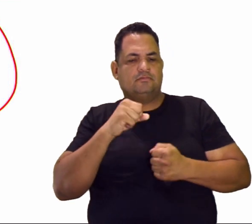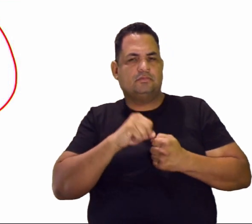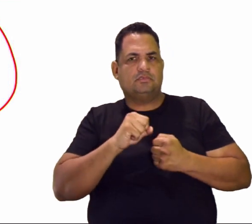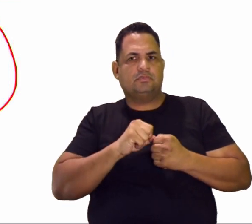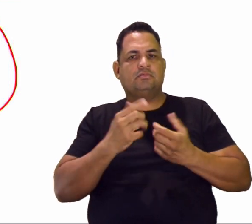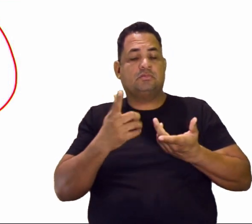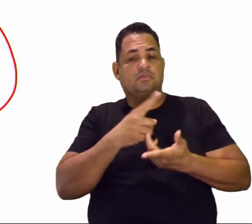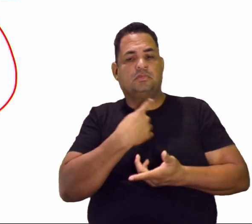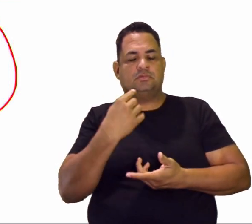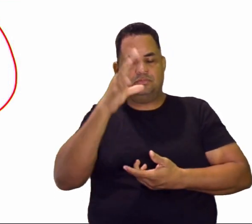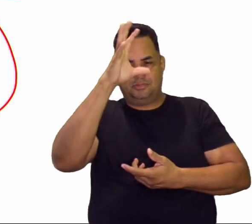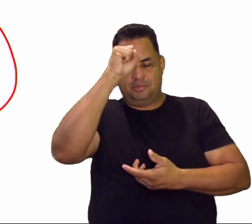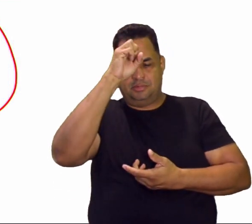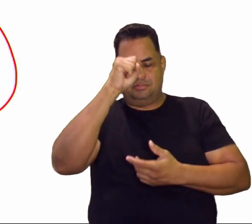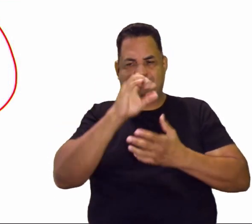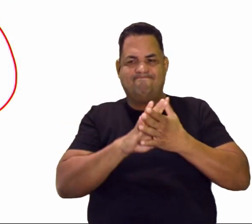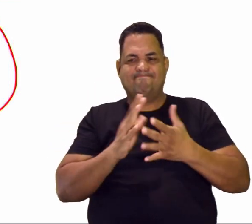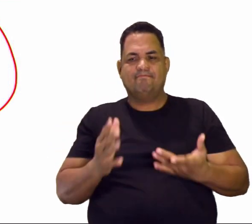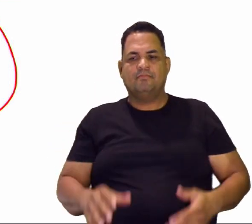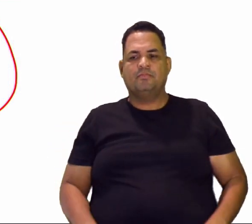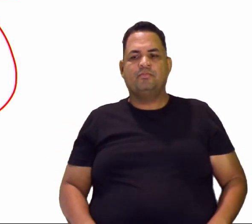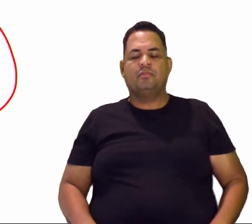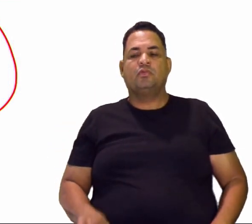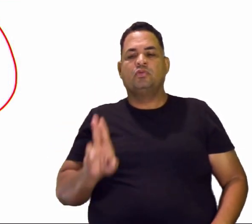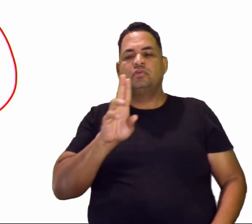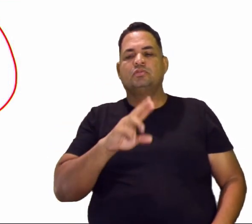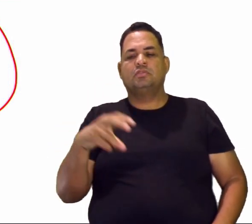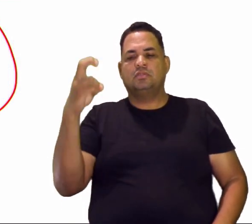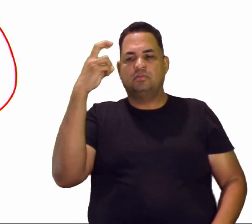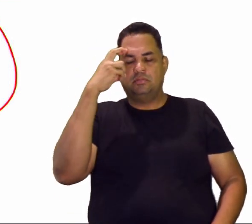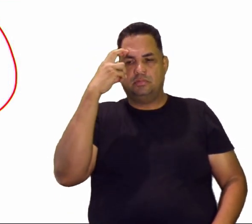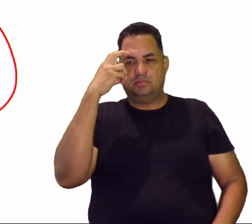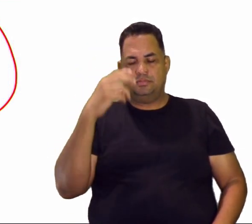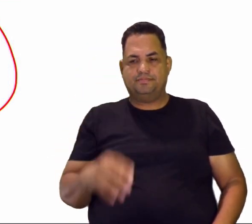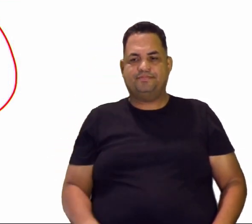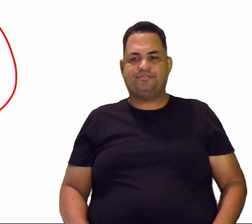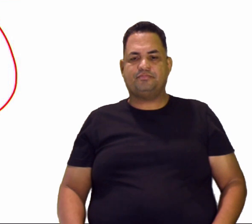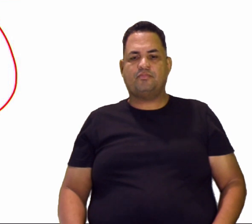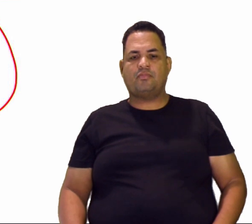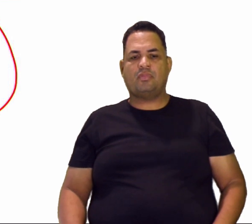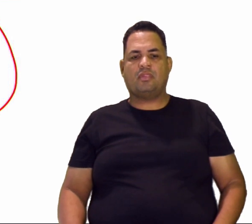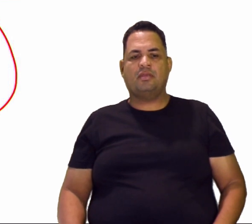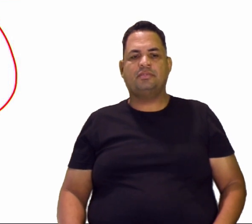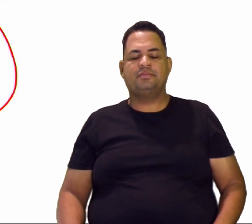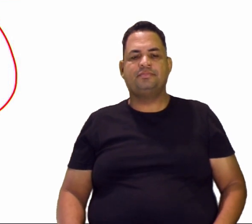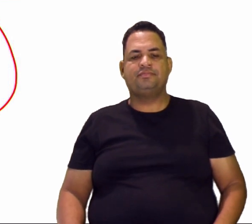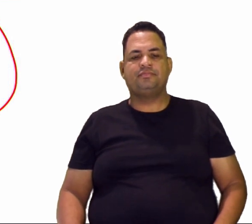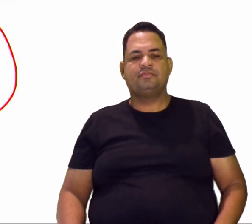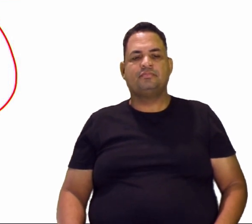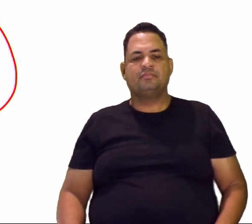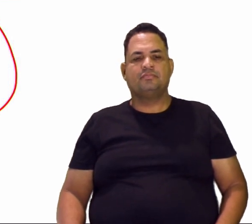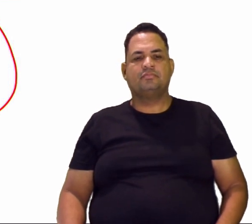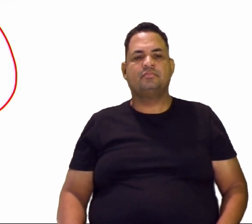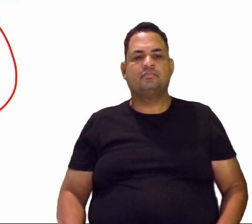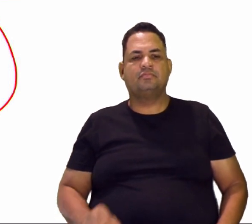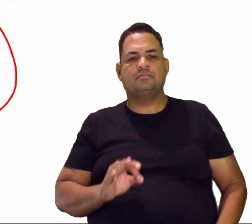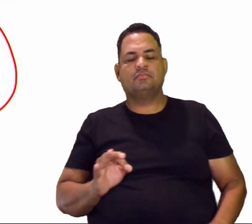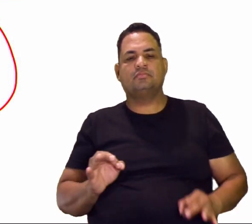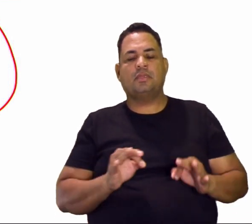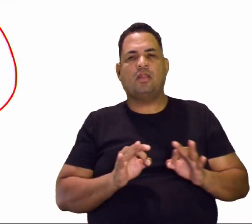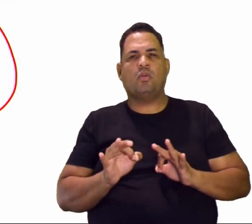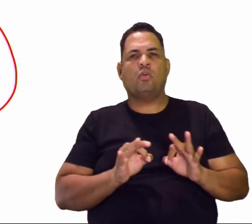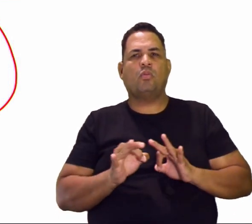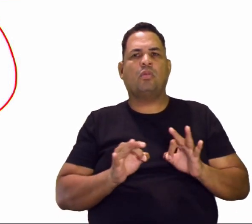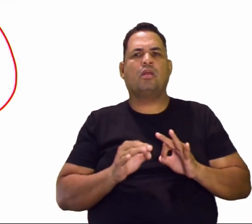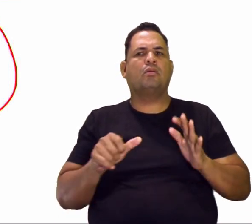que a gente aprende, né? Através da cultura. E aí, os mecanismos de socialização são dois. É o primário